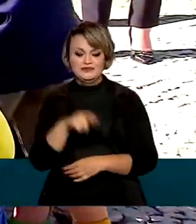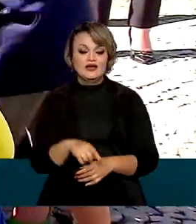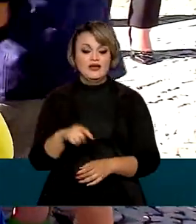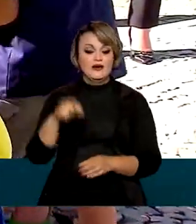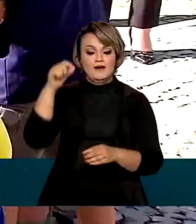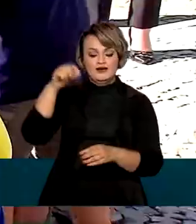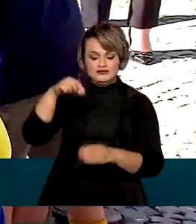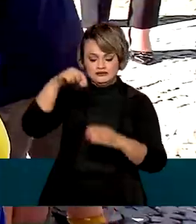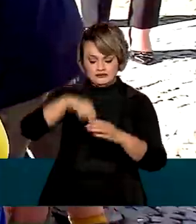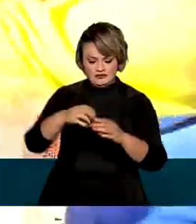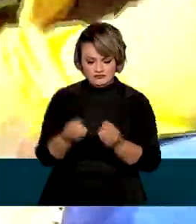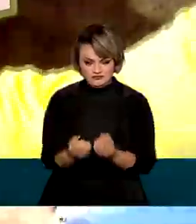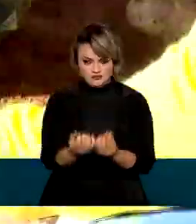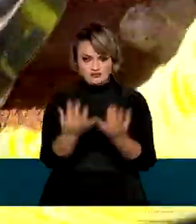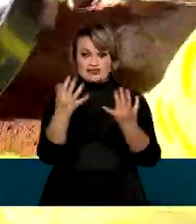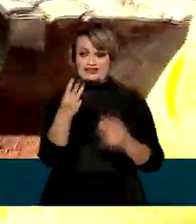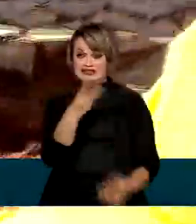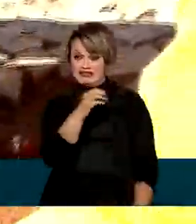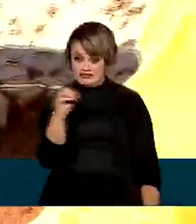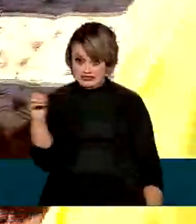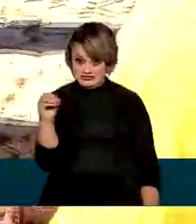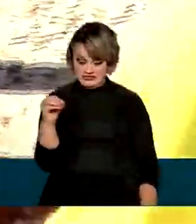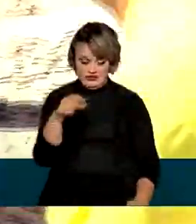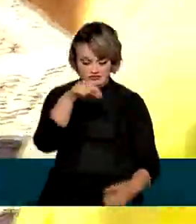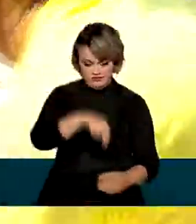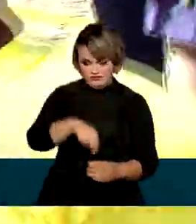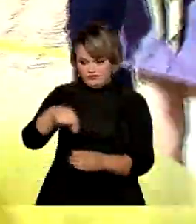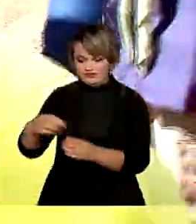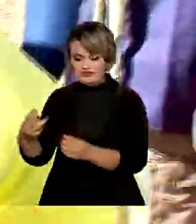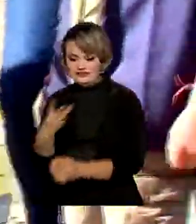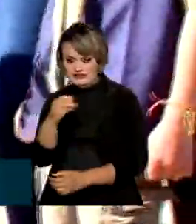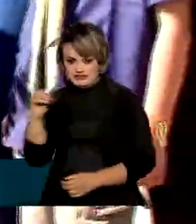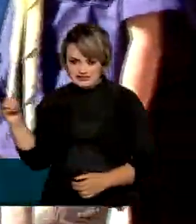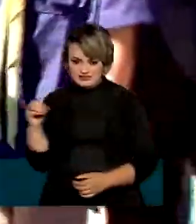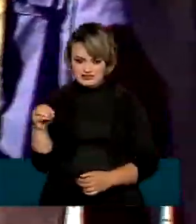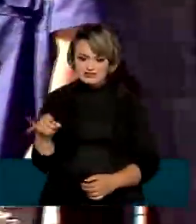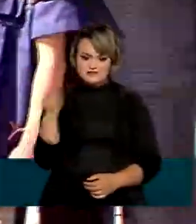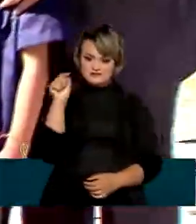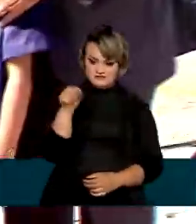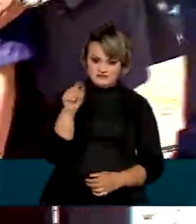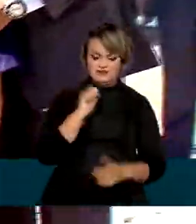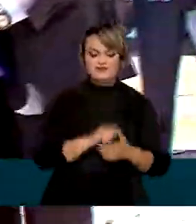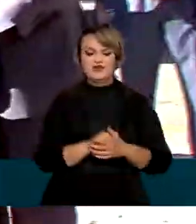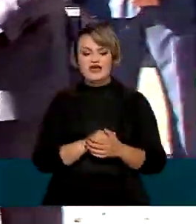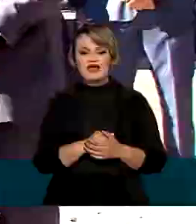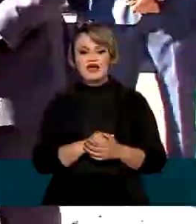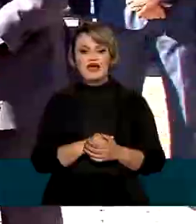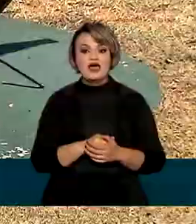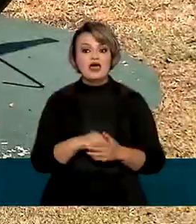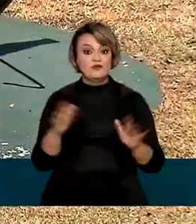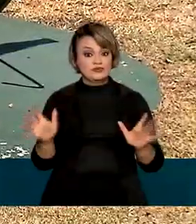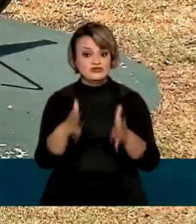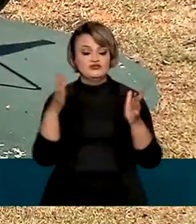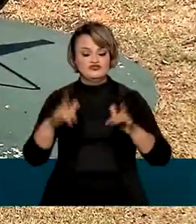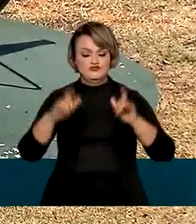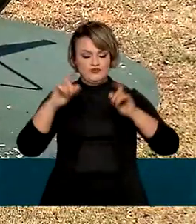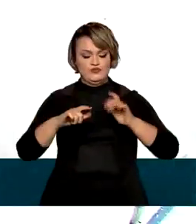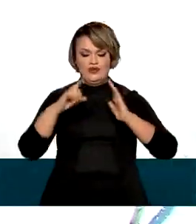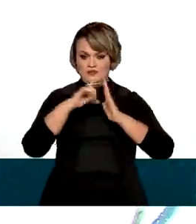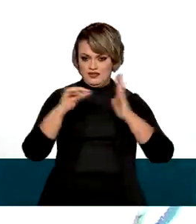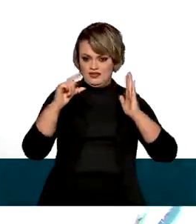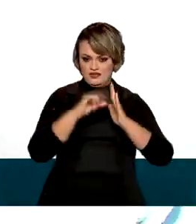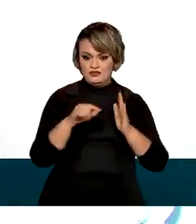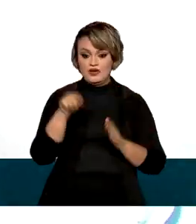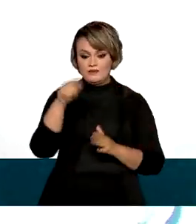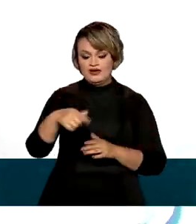plantadas 300 mudas. A ação faz parte do programa Planalto Sustentável. Também foi criado um poço artesiano,